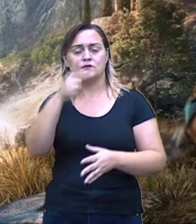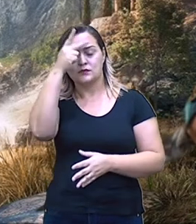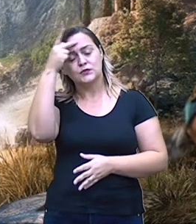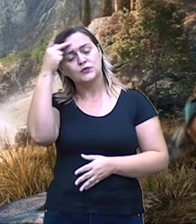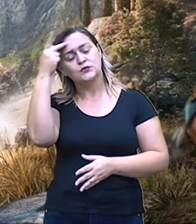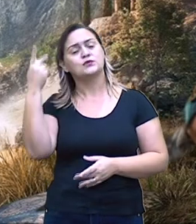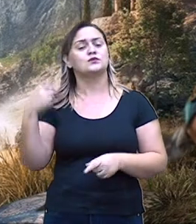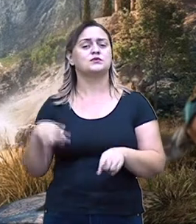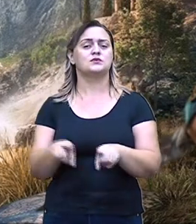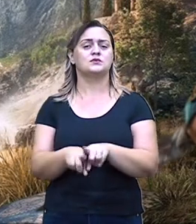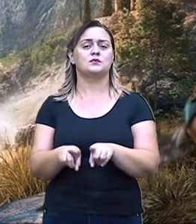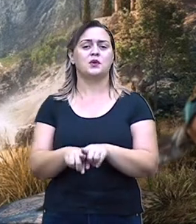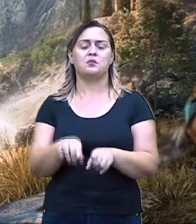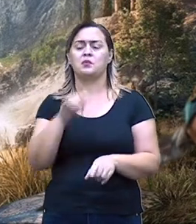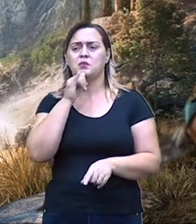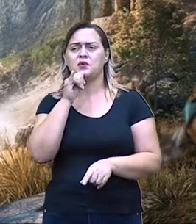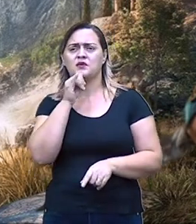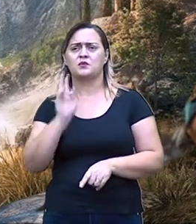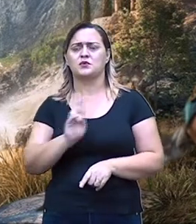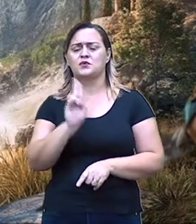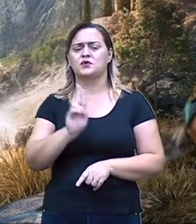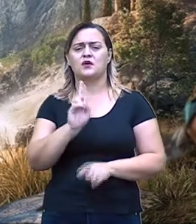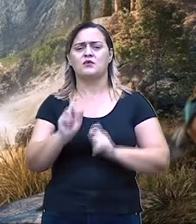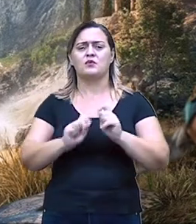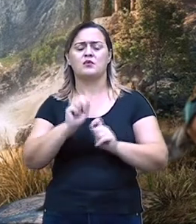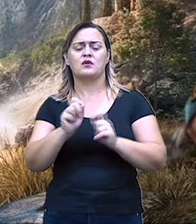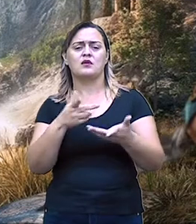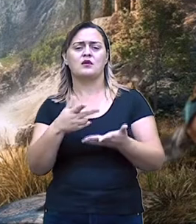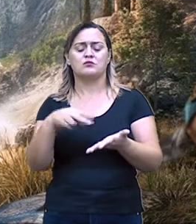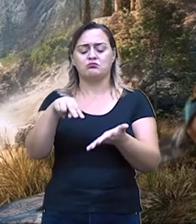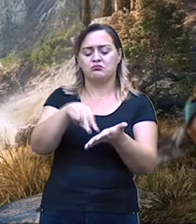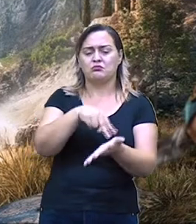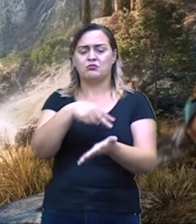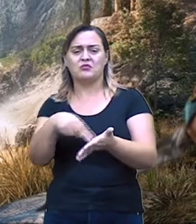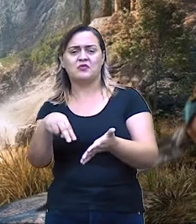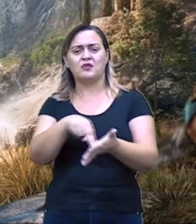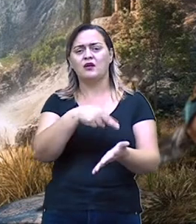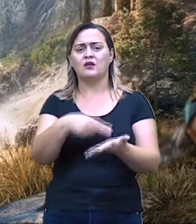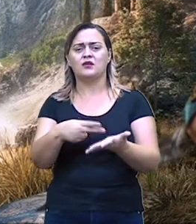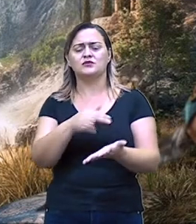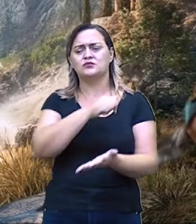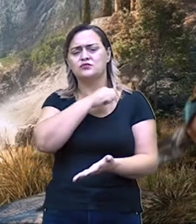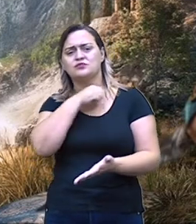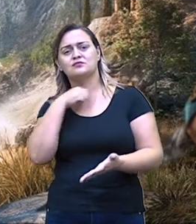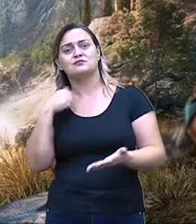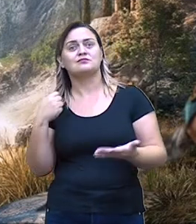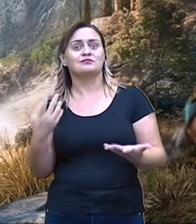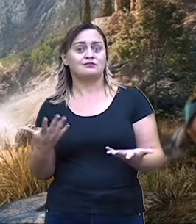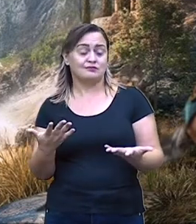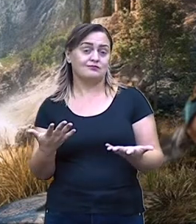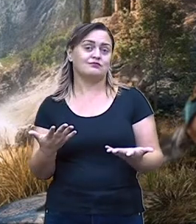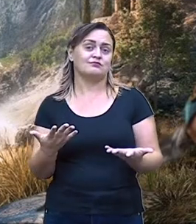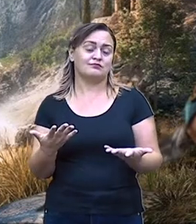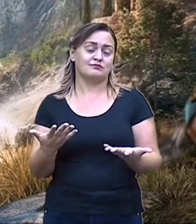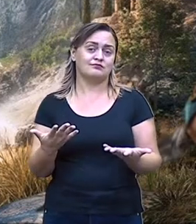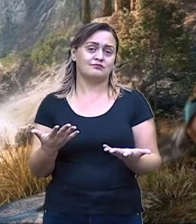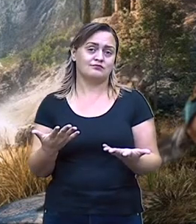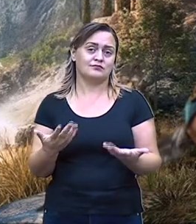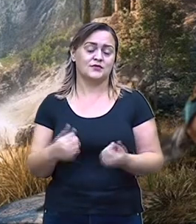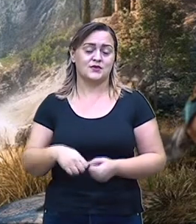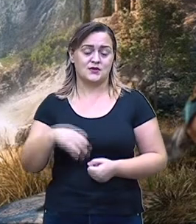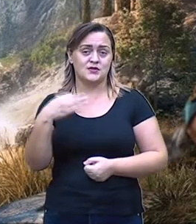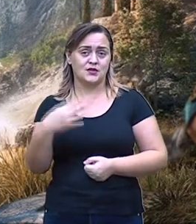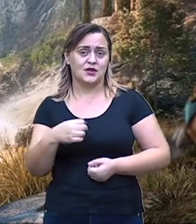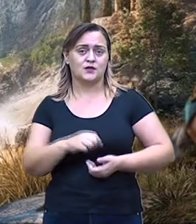rituais, danças, sacrifícios e orações, mas principalmente por uma